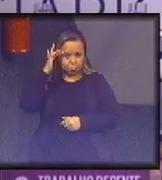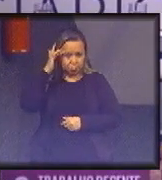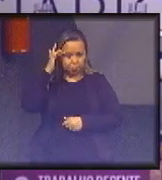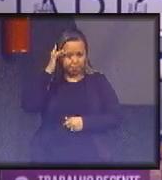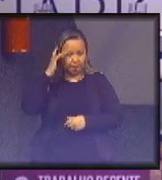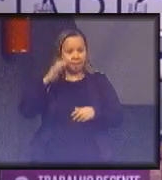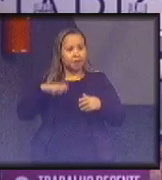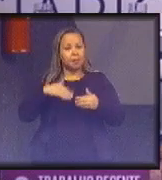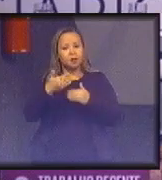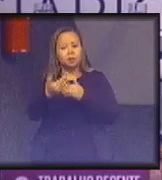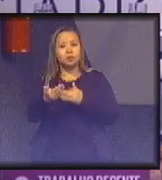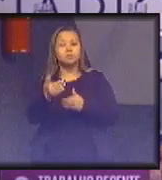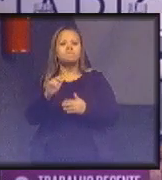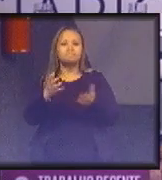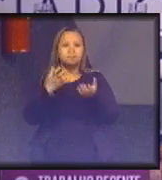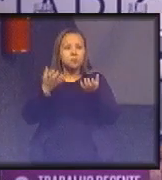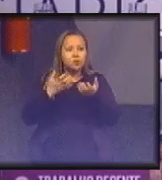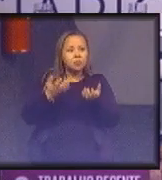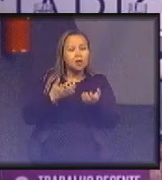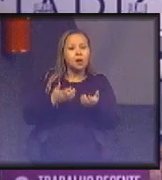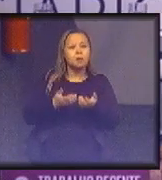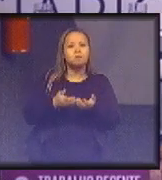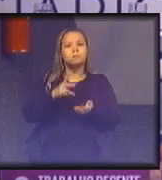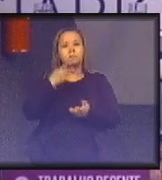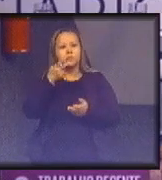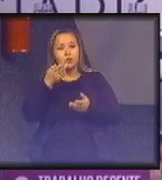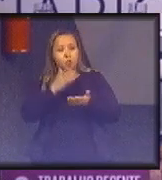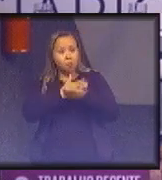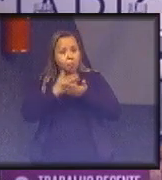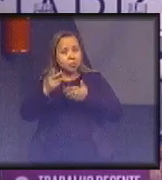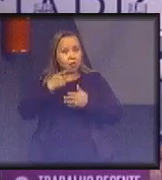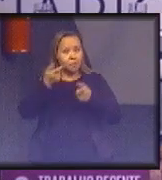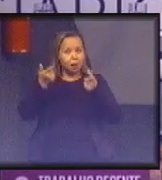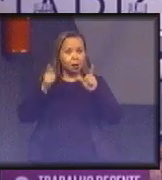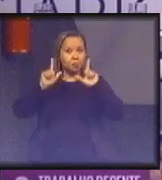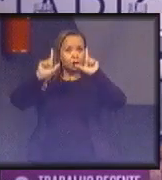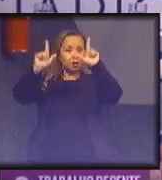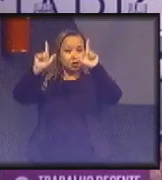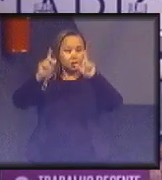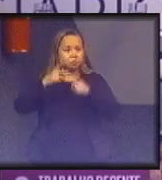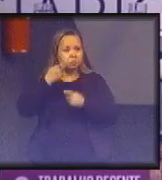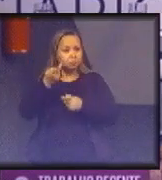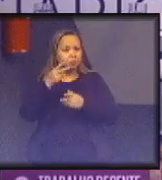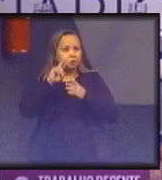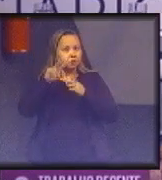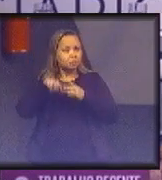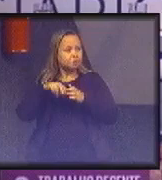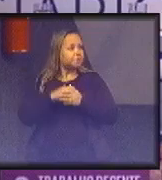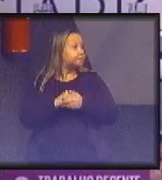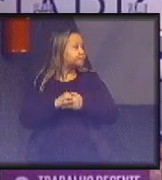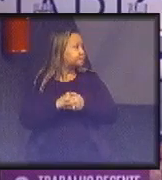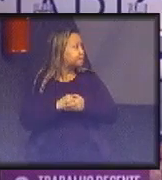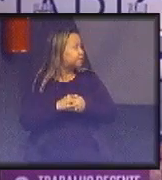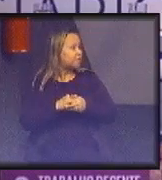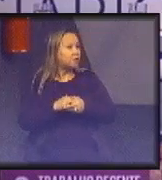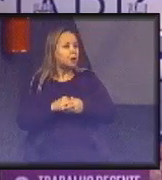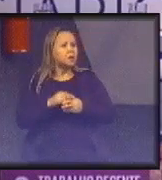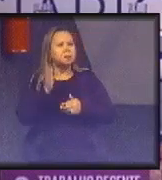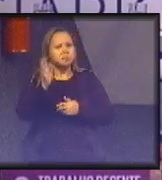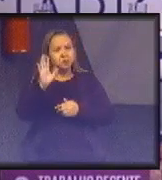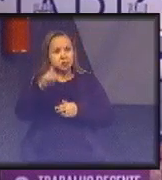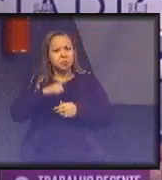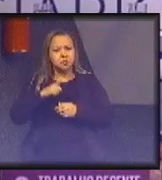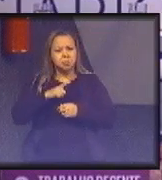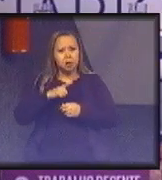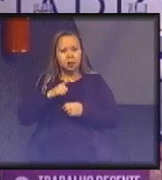eu queria começar a direcionar o nosso painel. É claro que nossos painelistas já têm uma apresentação,